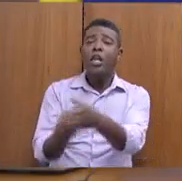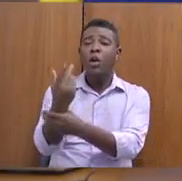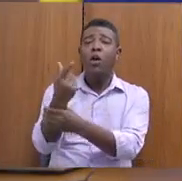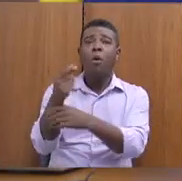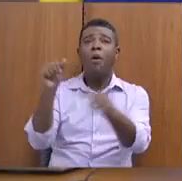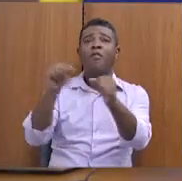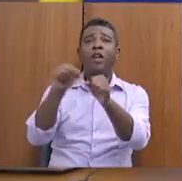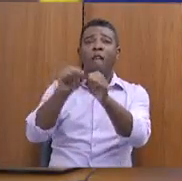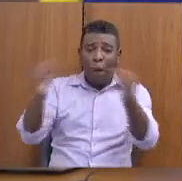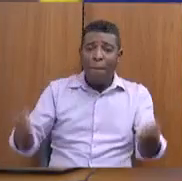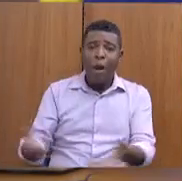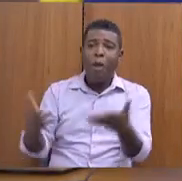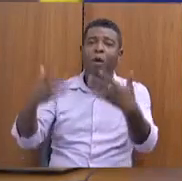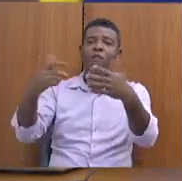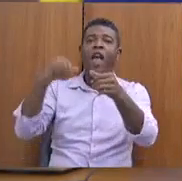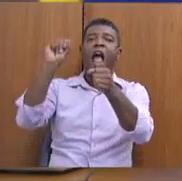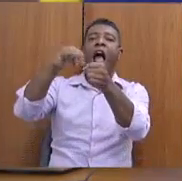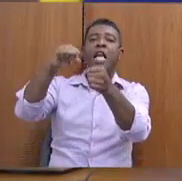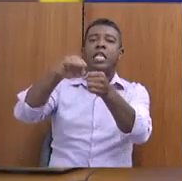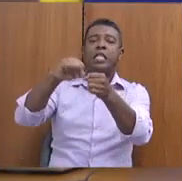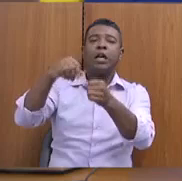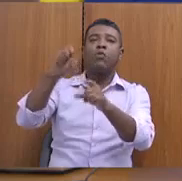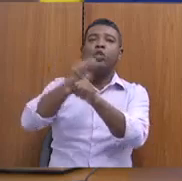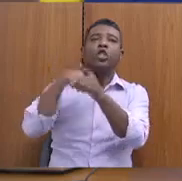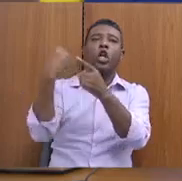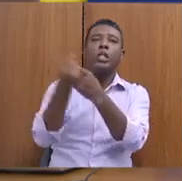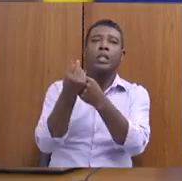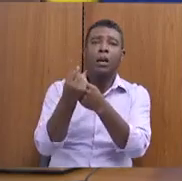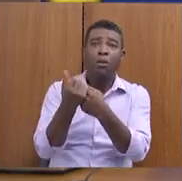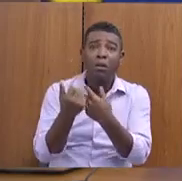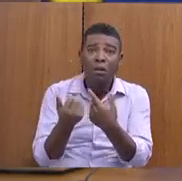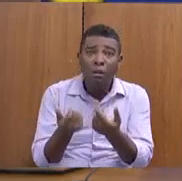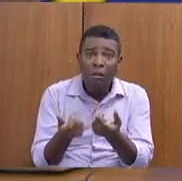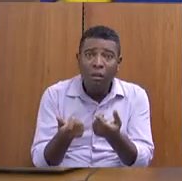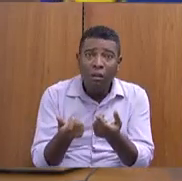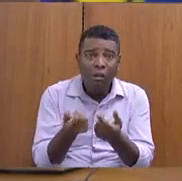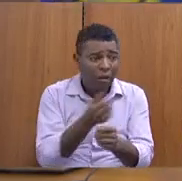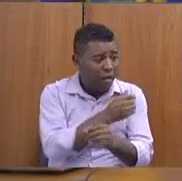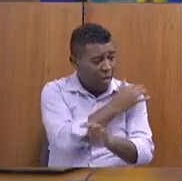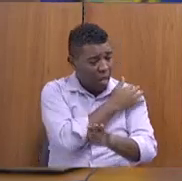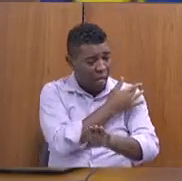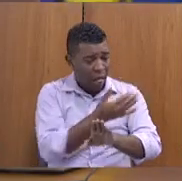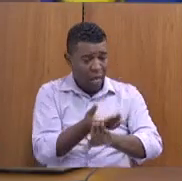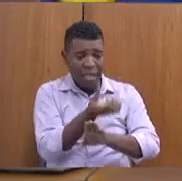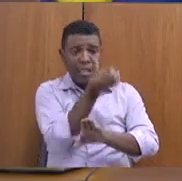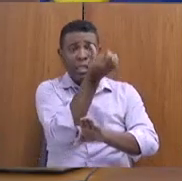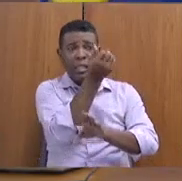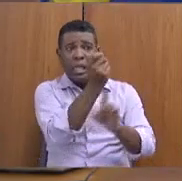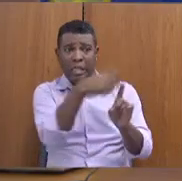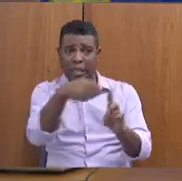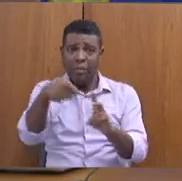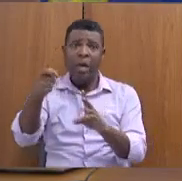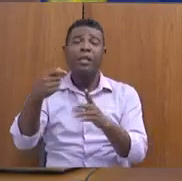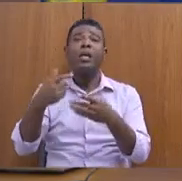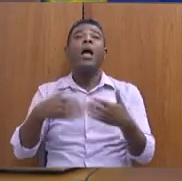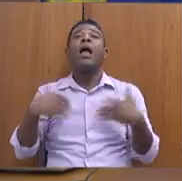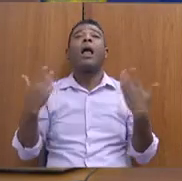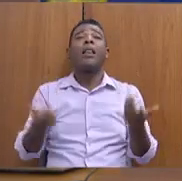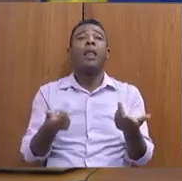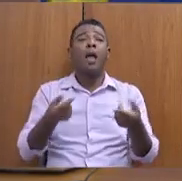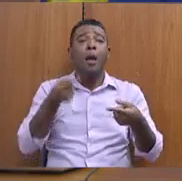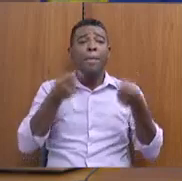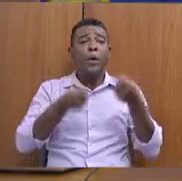ação, nós não estamos vendo nesses últimos seis meses nenhuma política afirmativa apresentada pelo órgão.